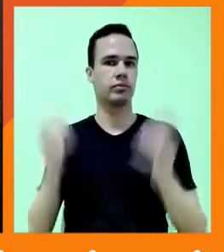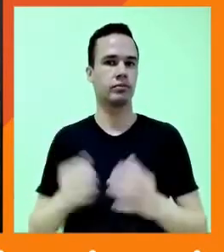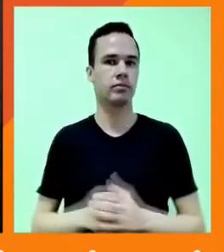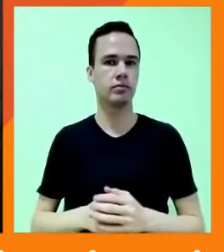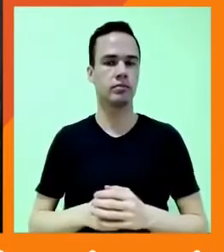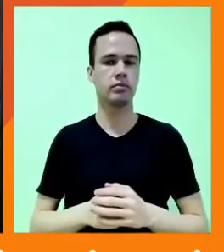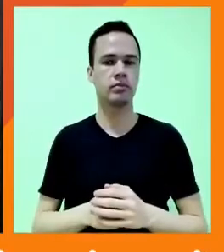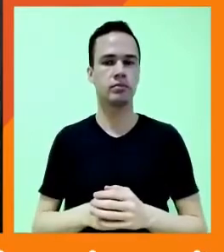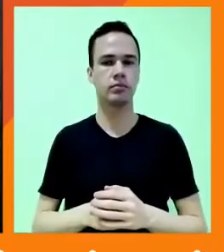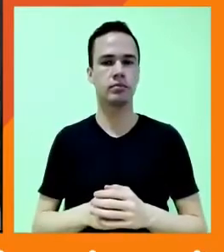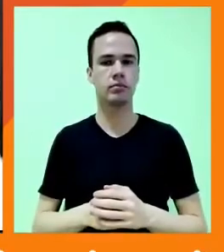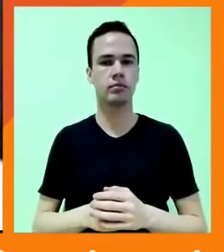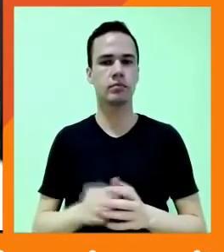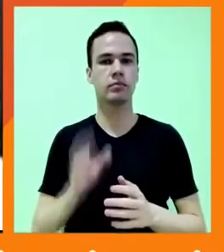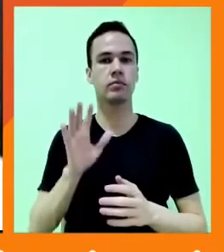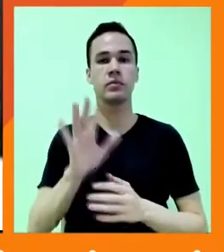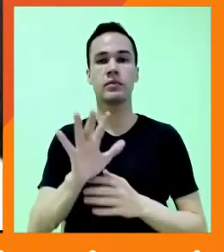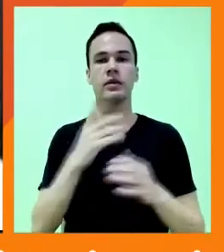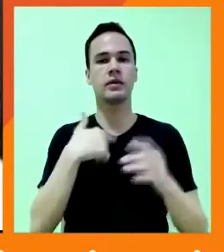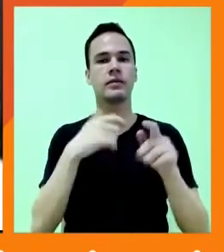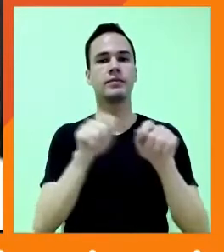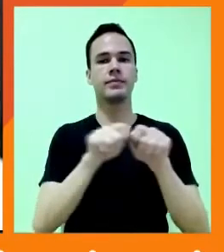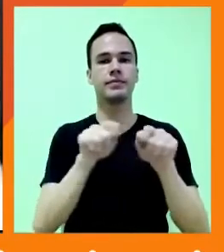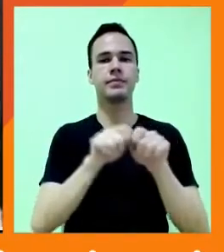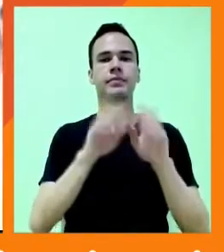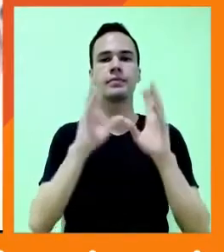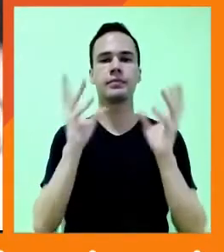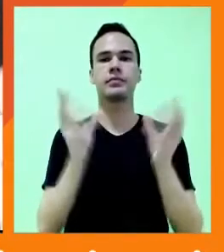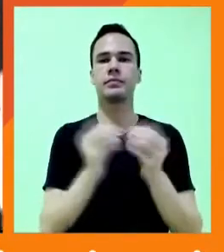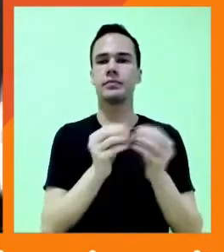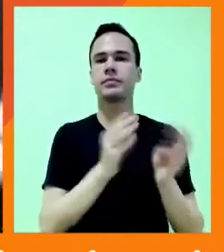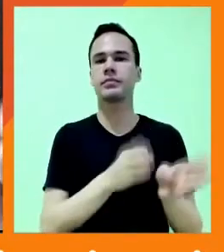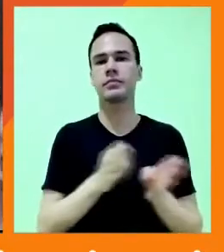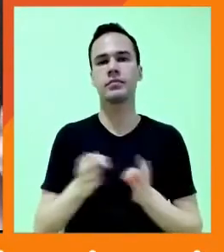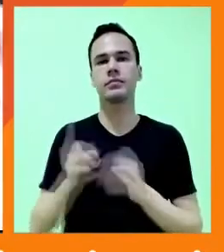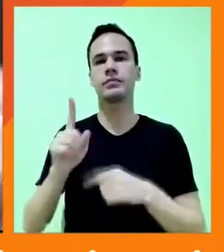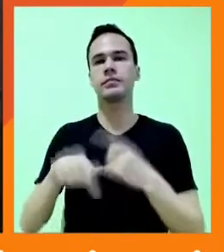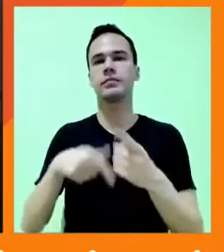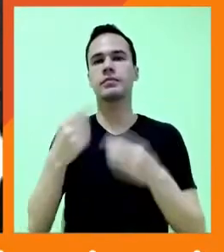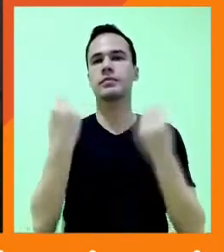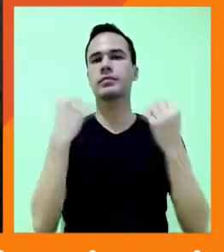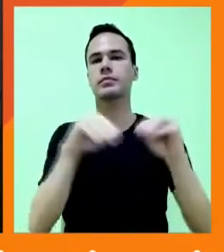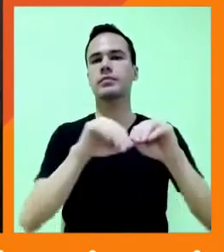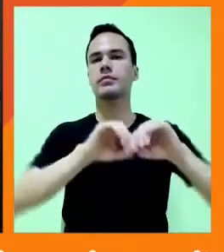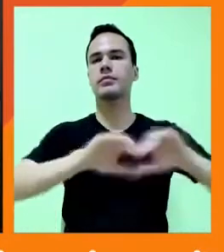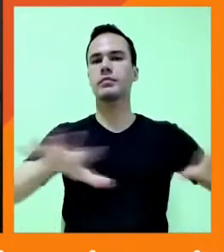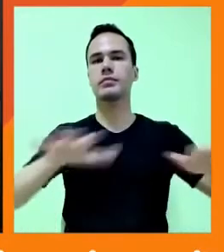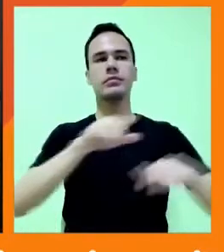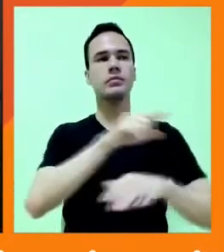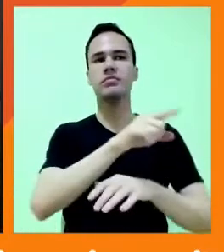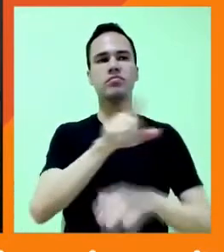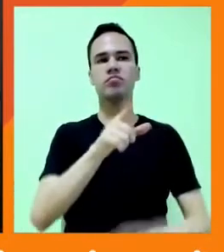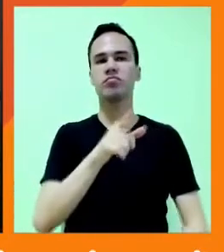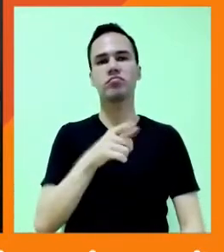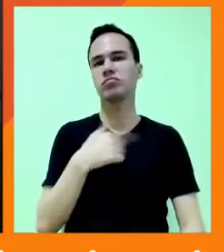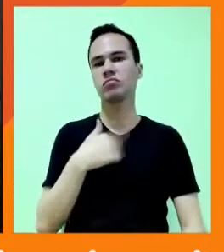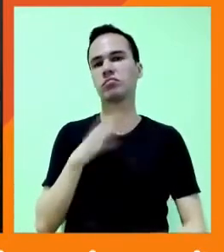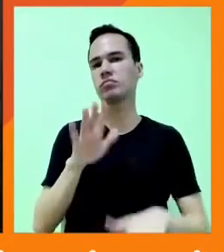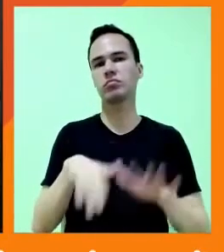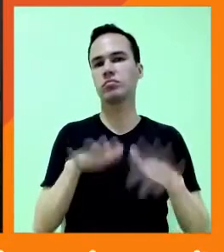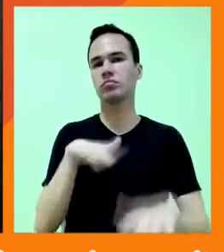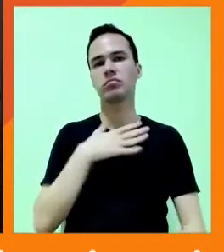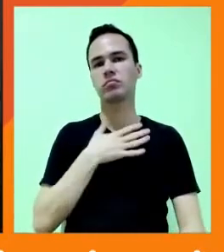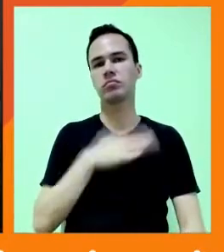E mesmo fazendo tudo isso, quando você posta, muitas vezes as pessoas não engajam, porque elas estão meio de body da